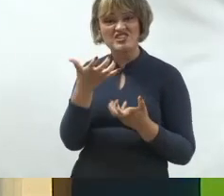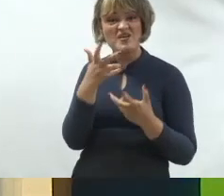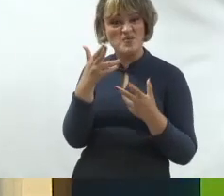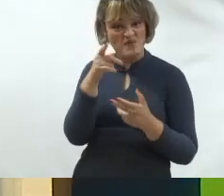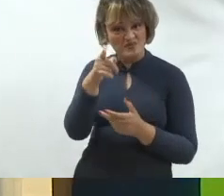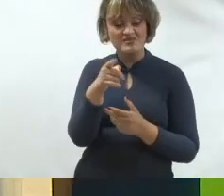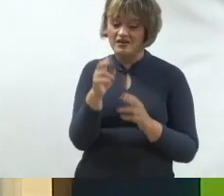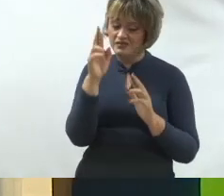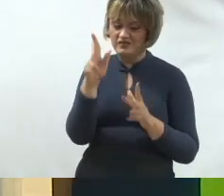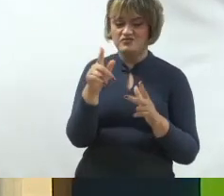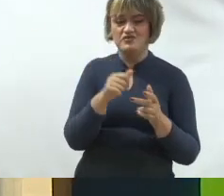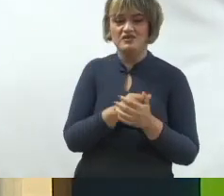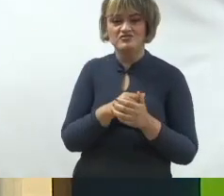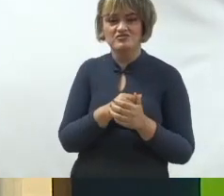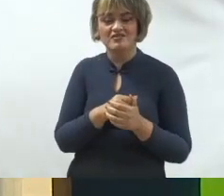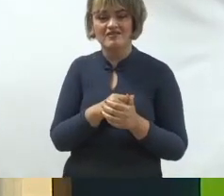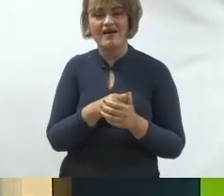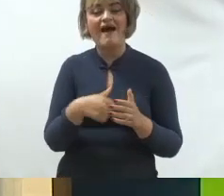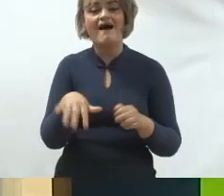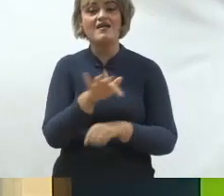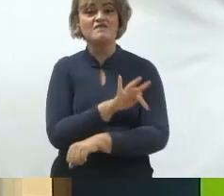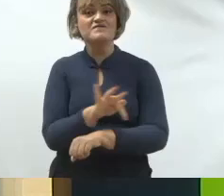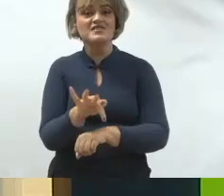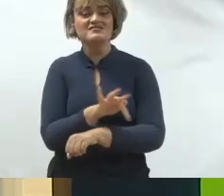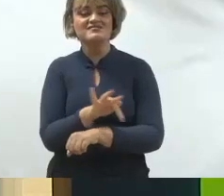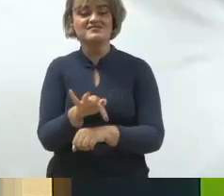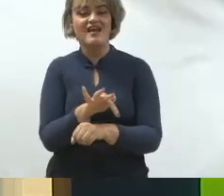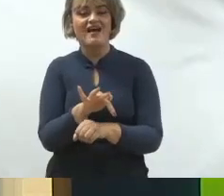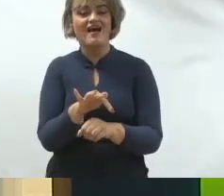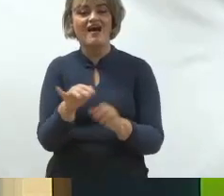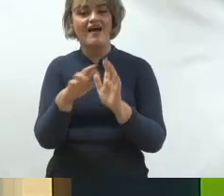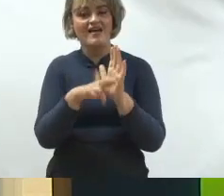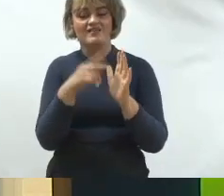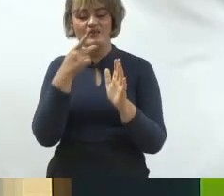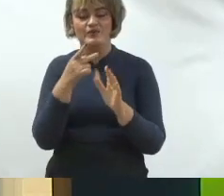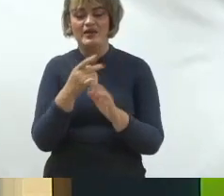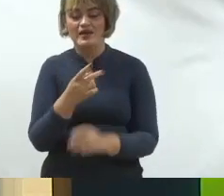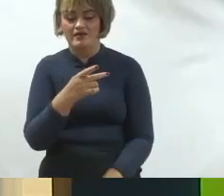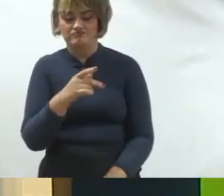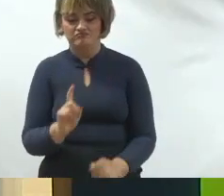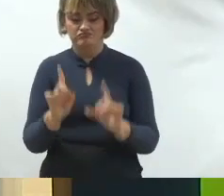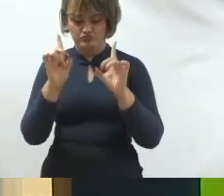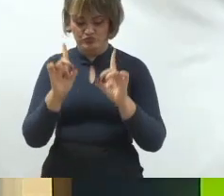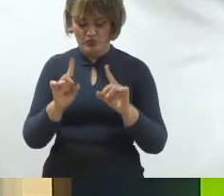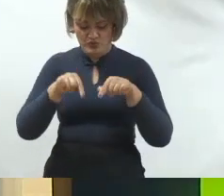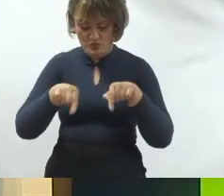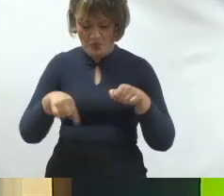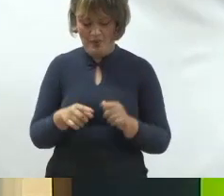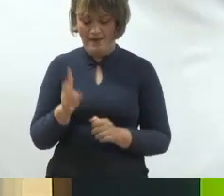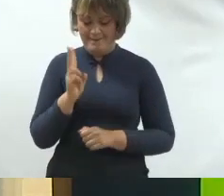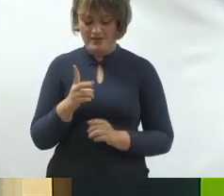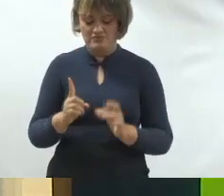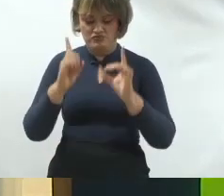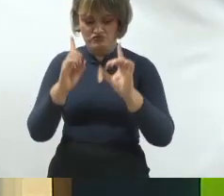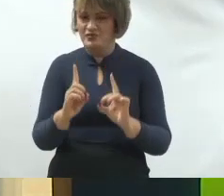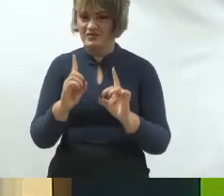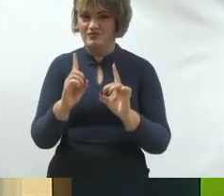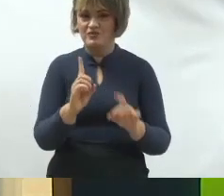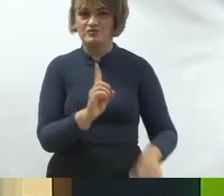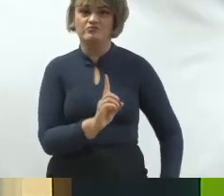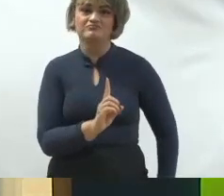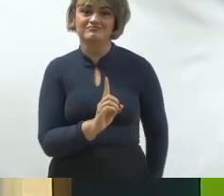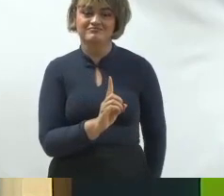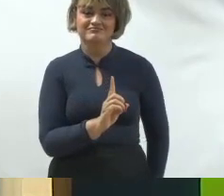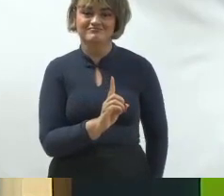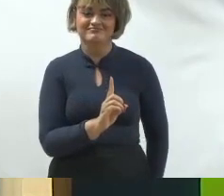É lei da física. Dois corpos não ocupam o mesmo lugar no espaço. Então, você precisa, nessa corrida, que tem